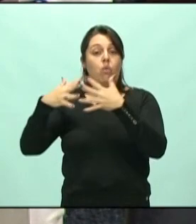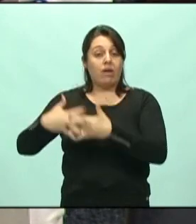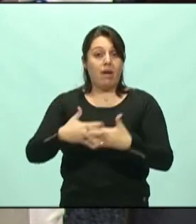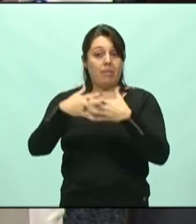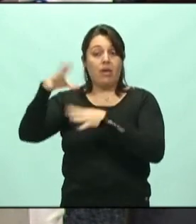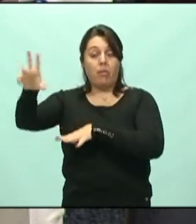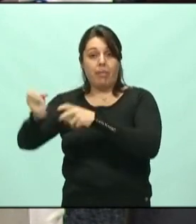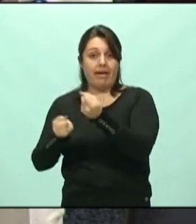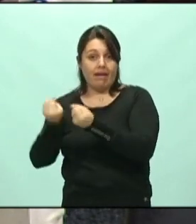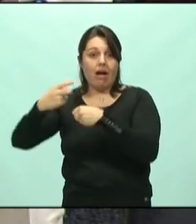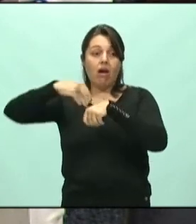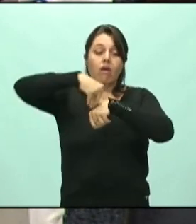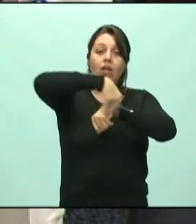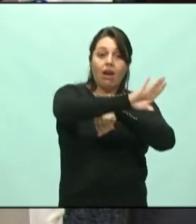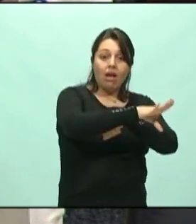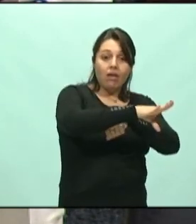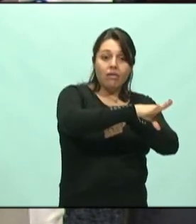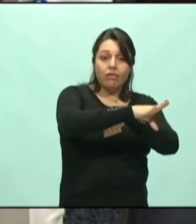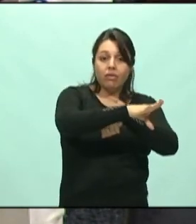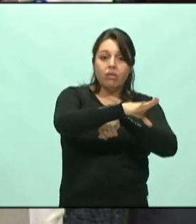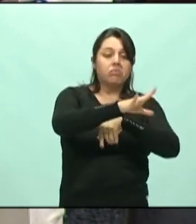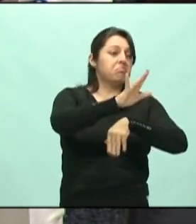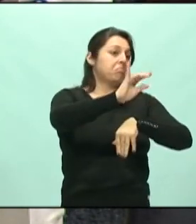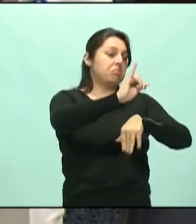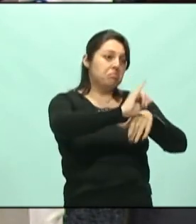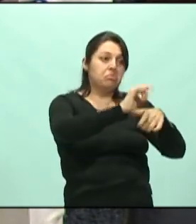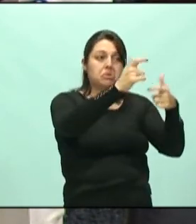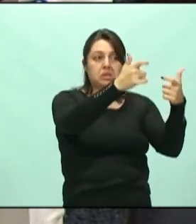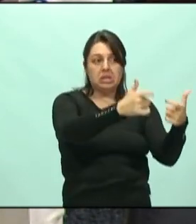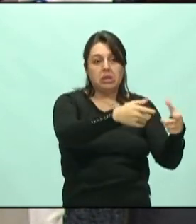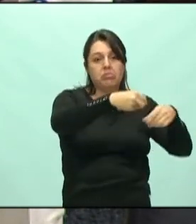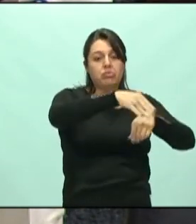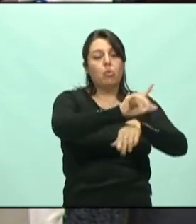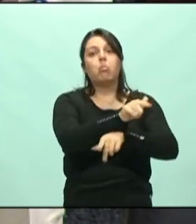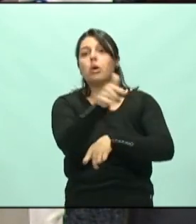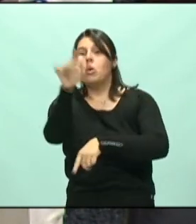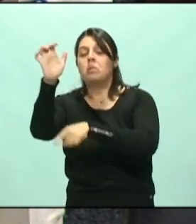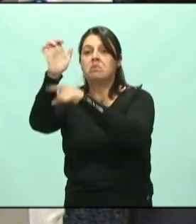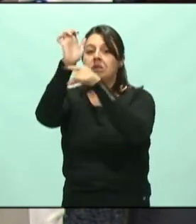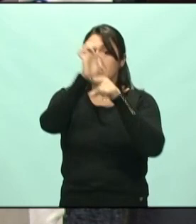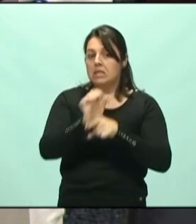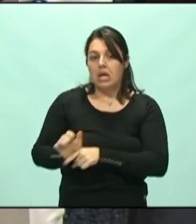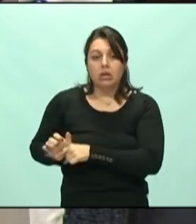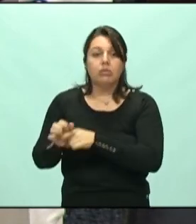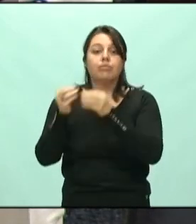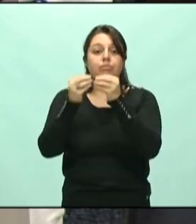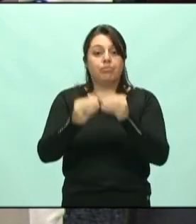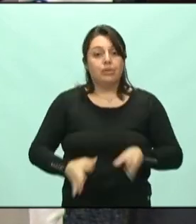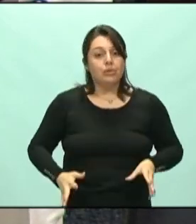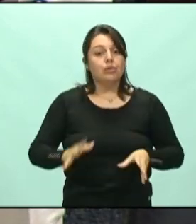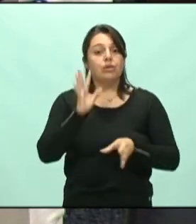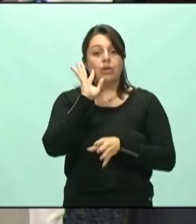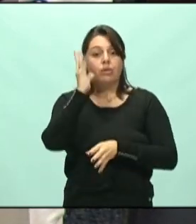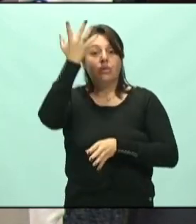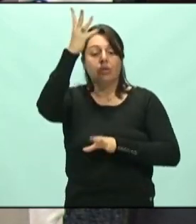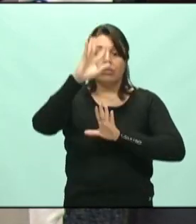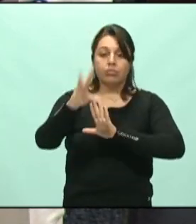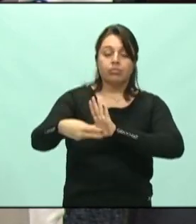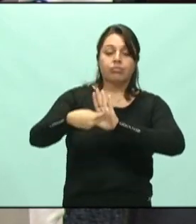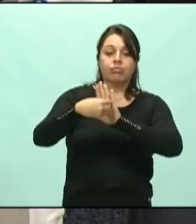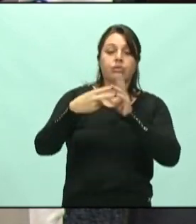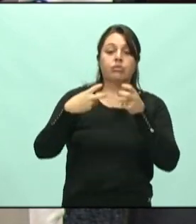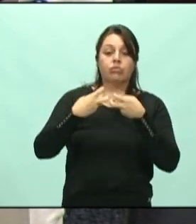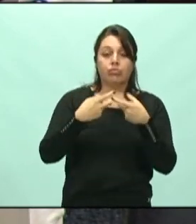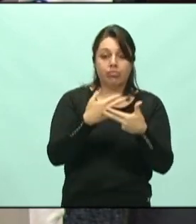os veículos aqui e levam ou até o centro de distribuição ou para outros estados. Então, o prejuízo causado pelo acréscimo do